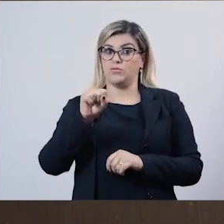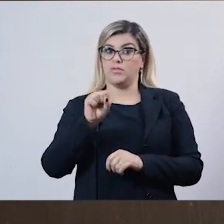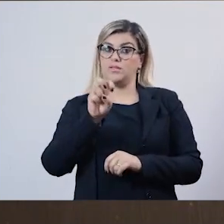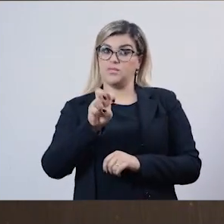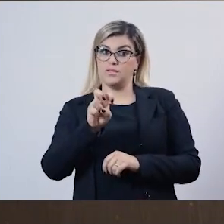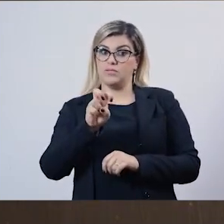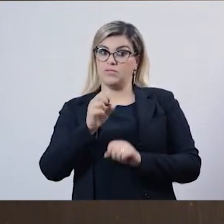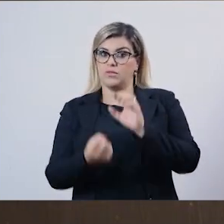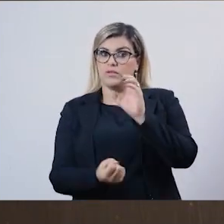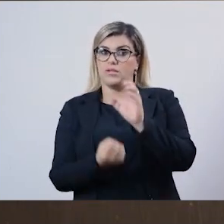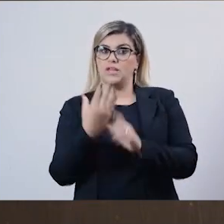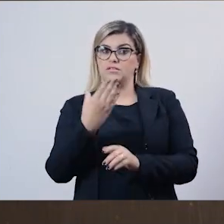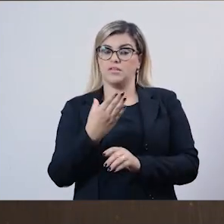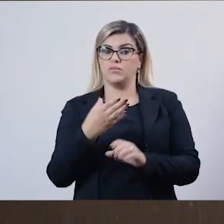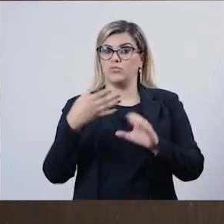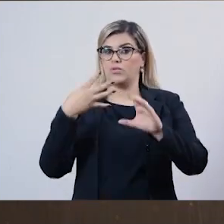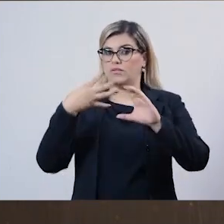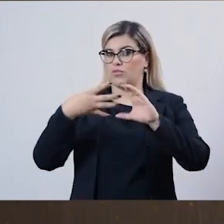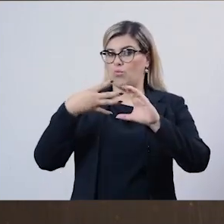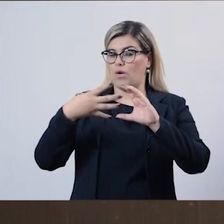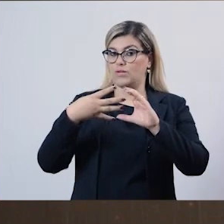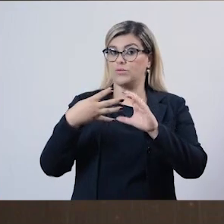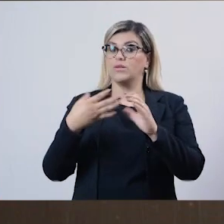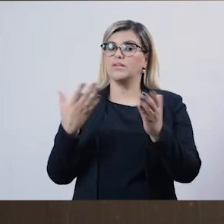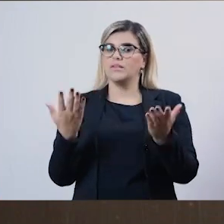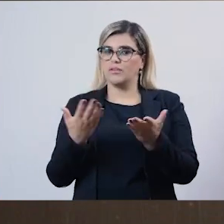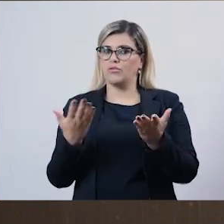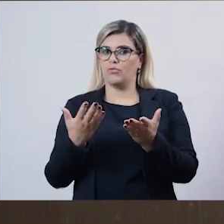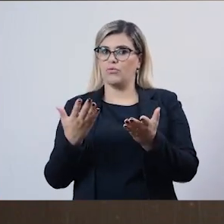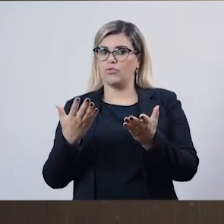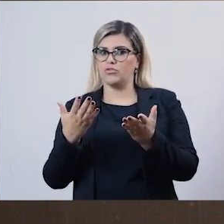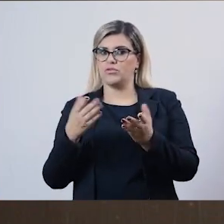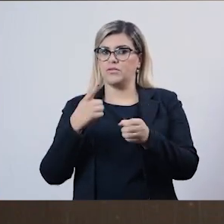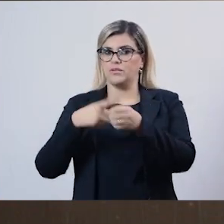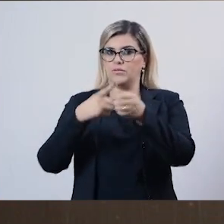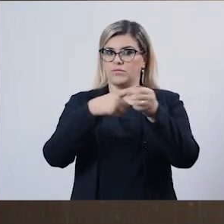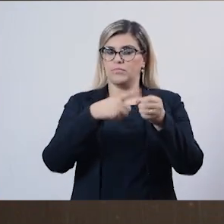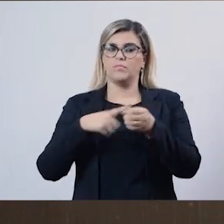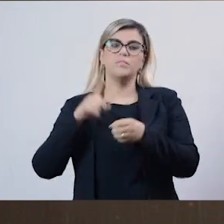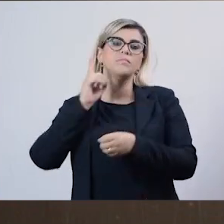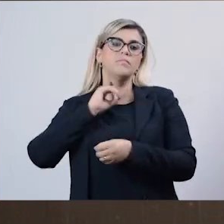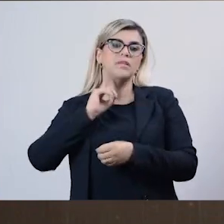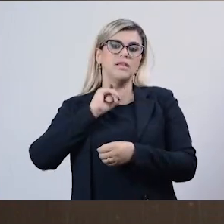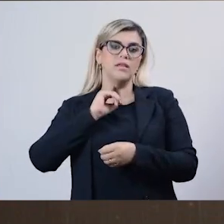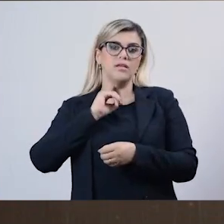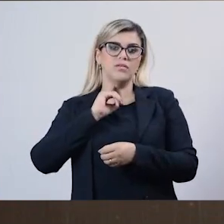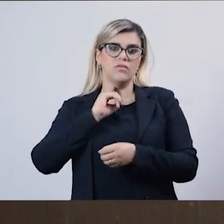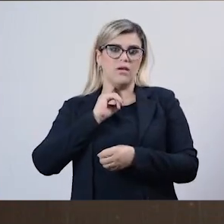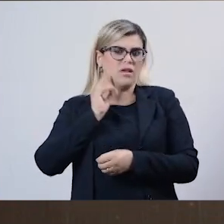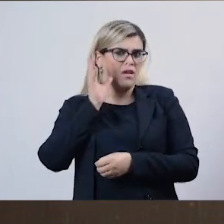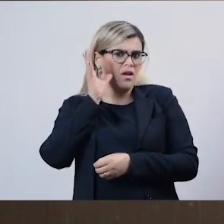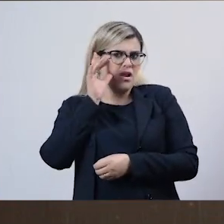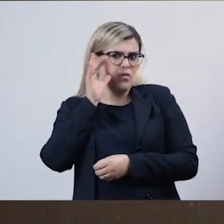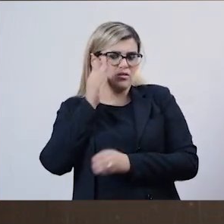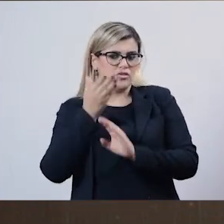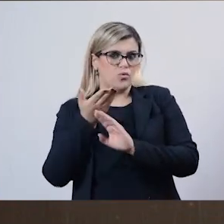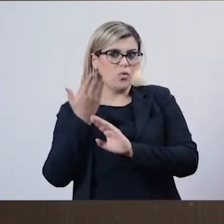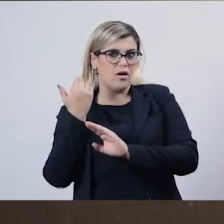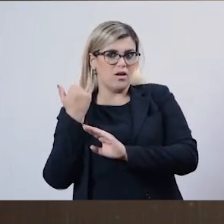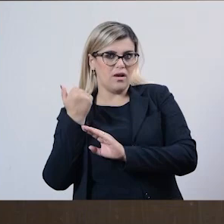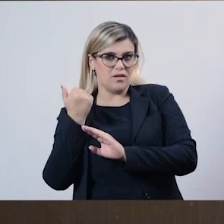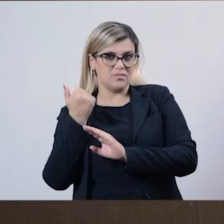na criação do Crefito 4, que hoje integram os municípios mineiros. Não assistiu ao episódio anterior?